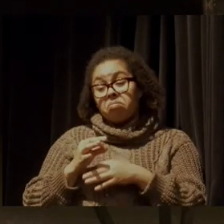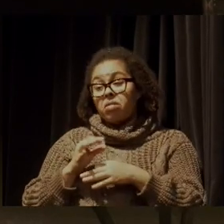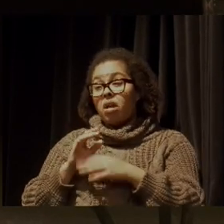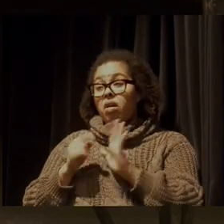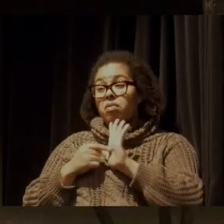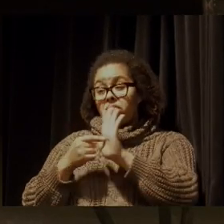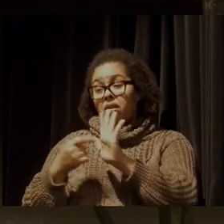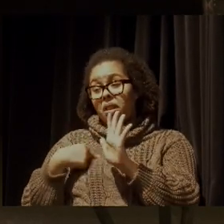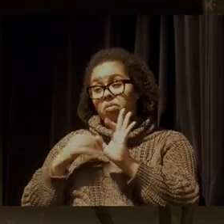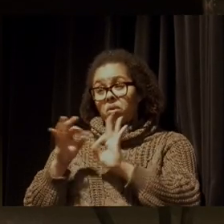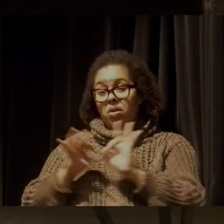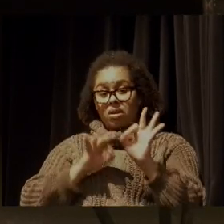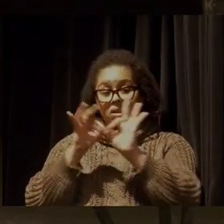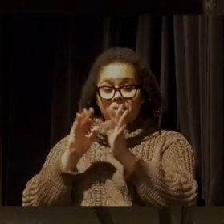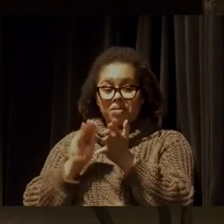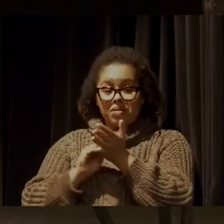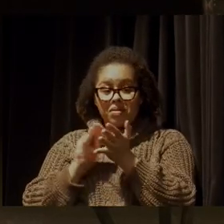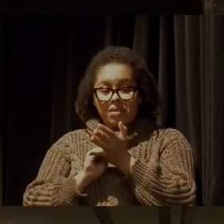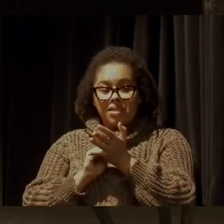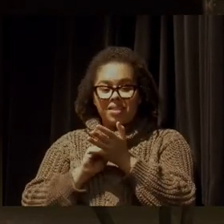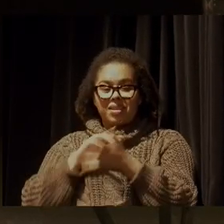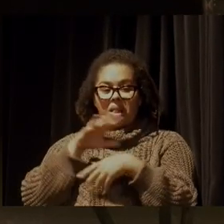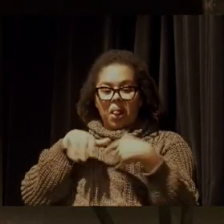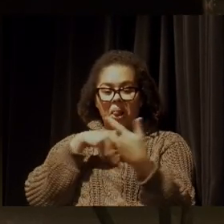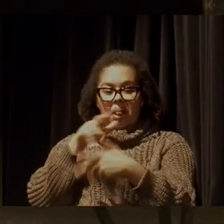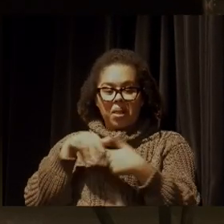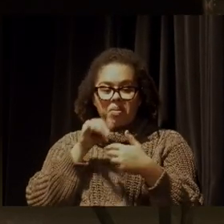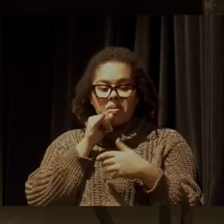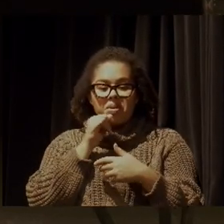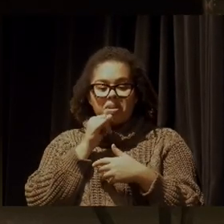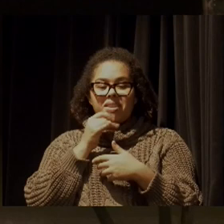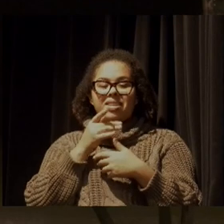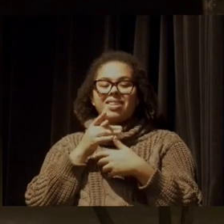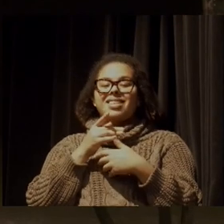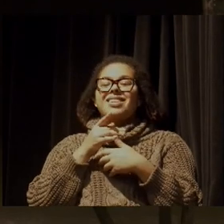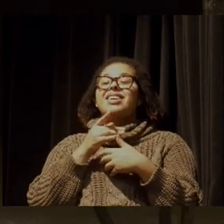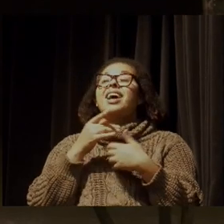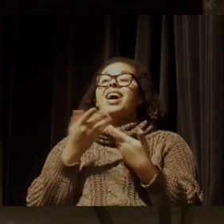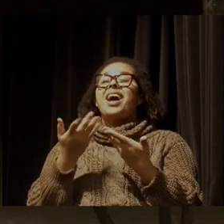mas eu acho que é isso, que é nos colocar